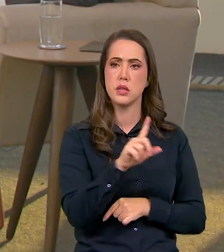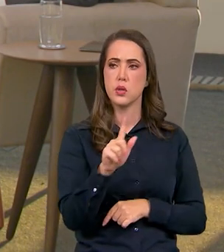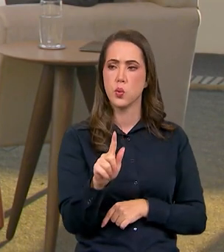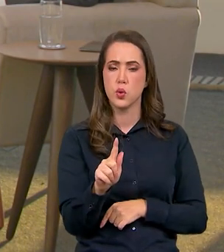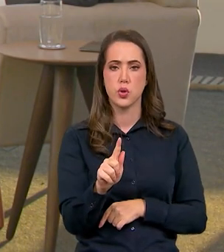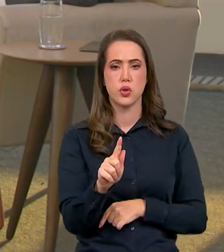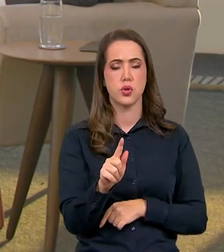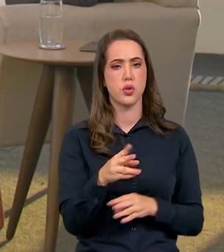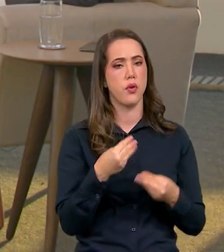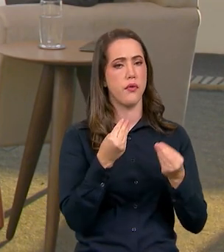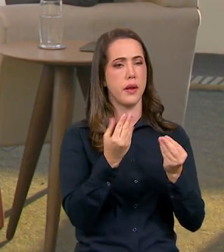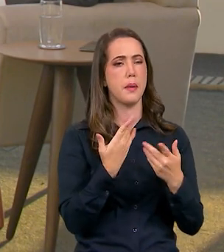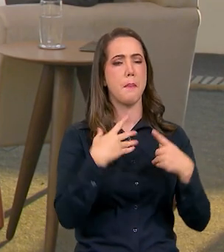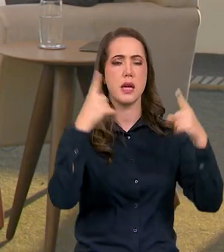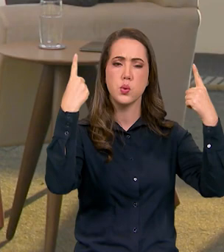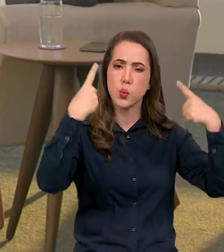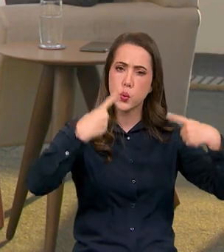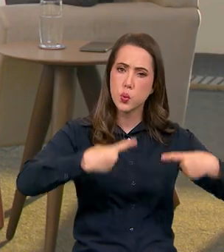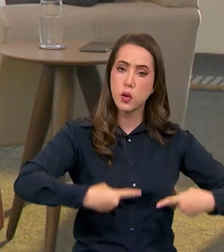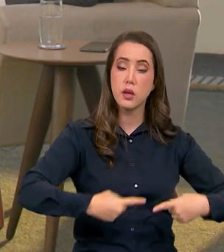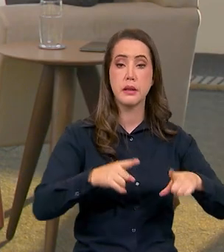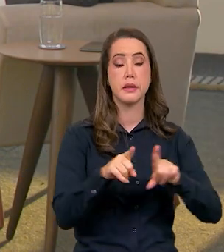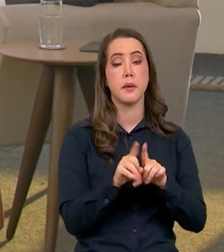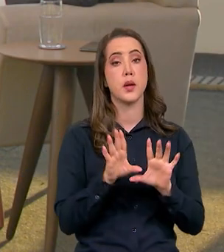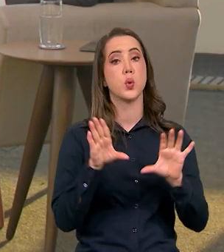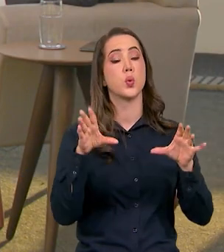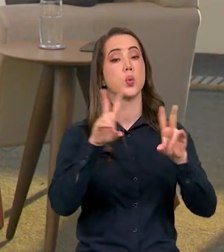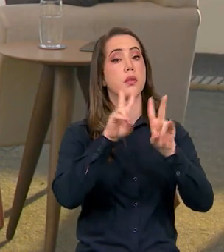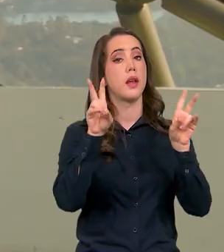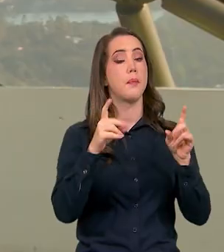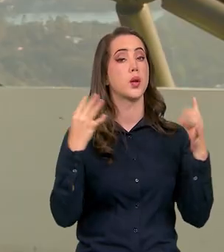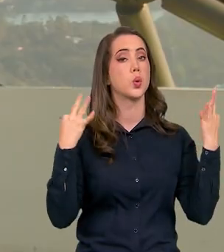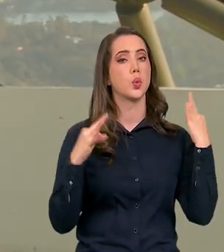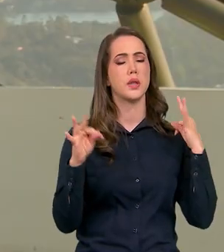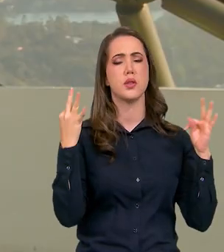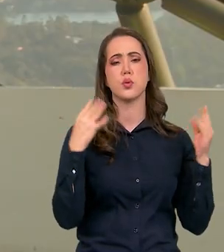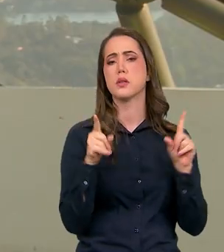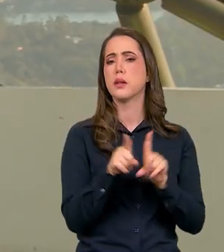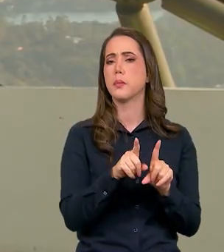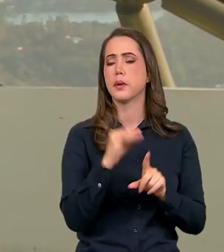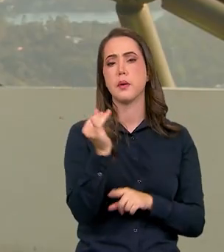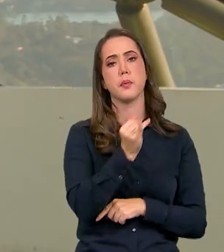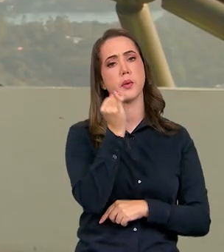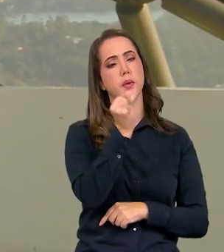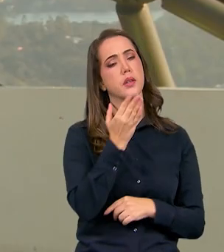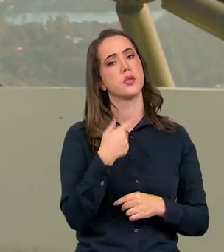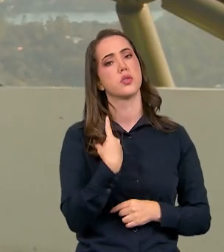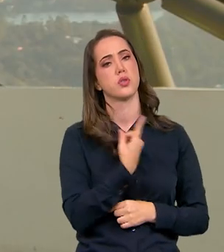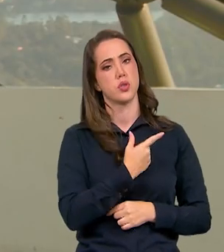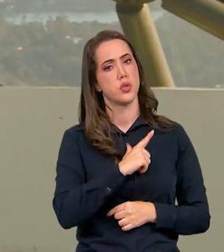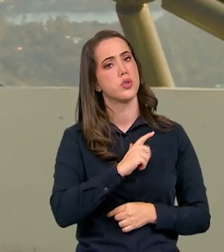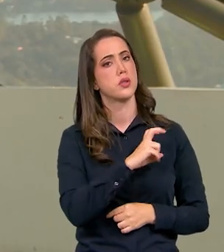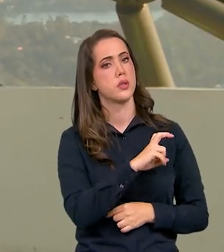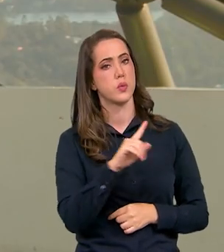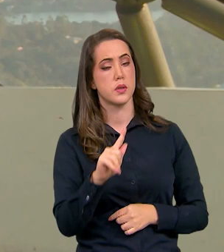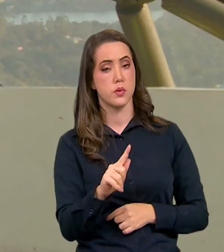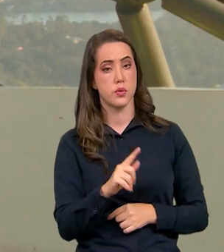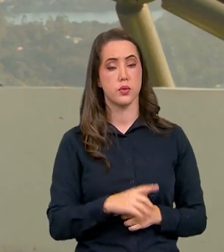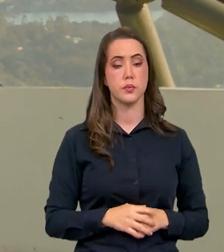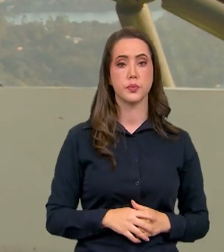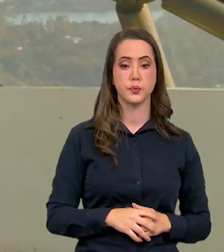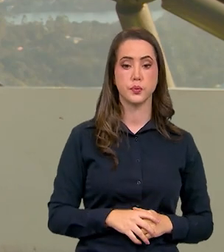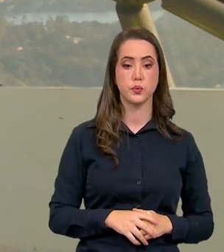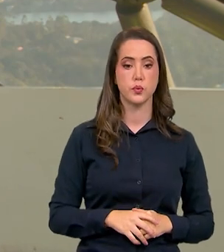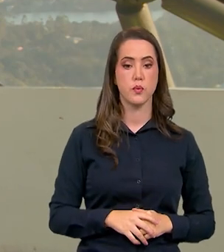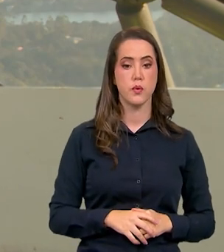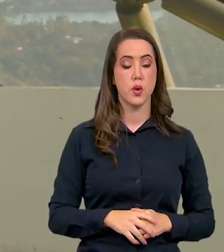da indústria, isso levando maior competitividade, nas áreas turísticas é importante a gente ter essa cobertura nas regiões turísticas do nosso